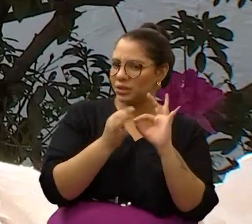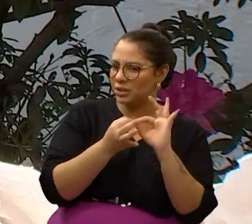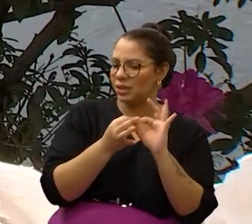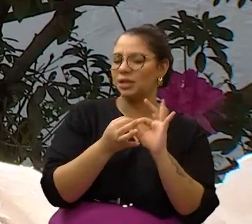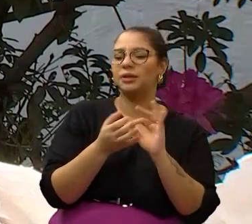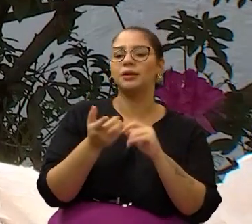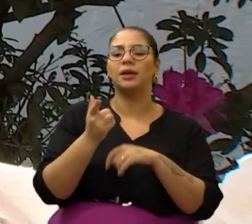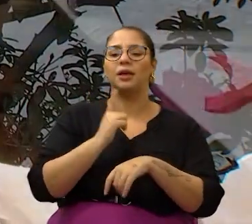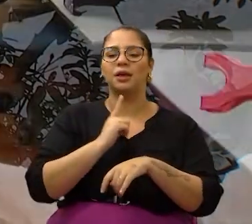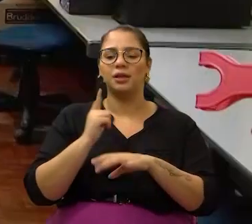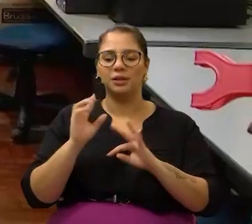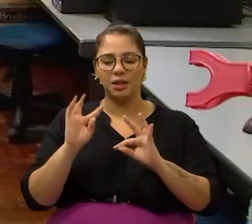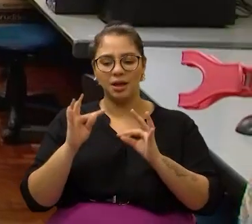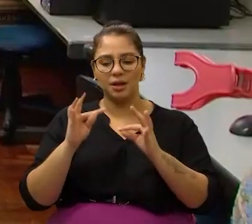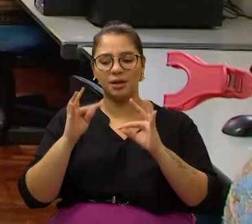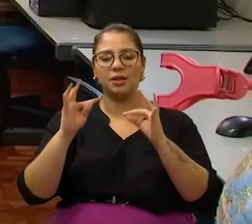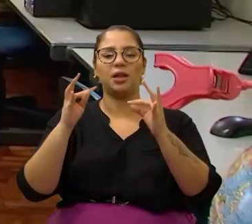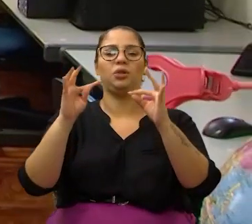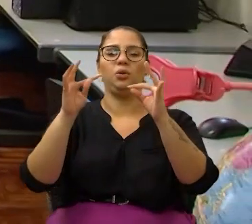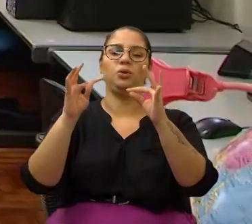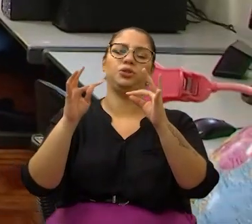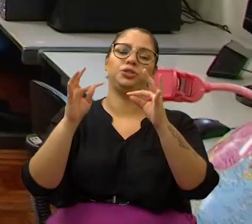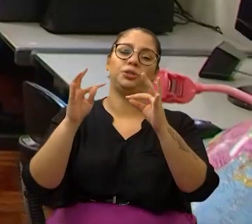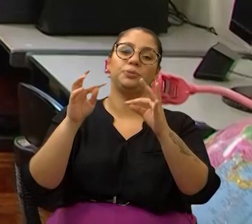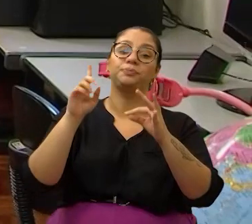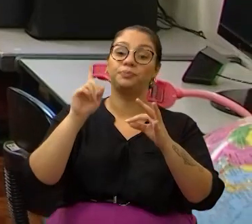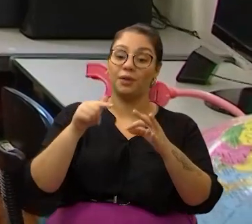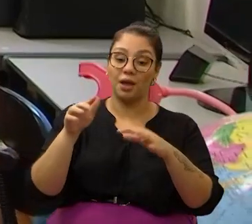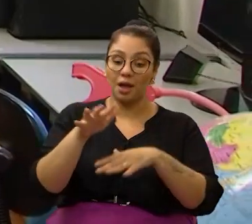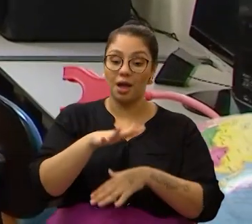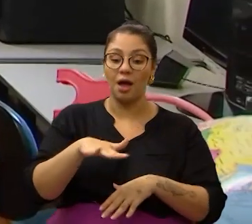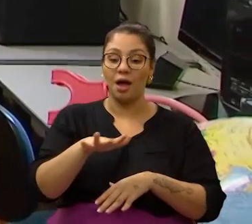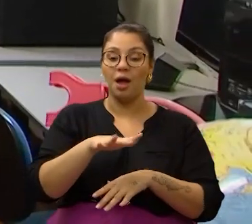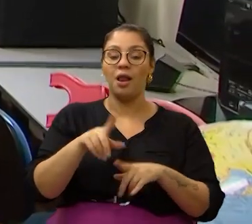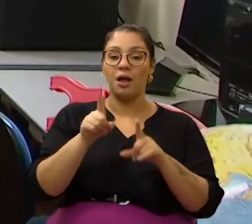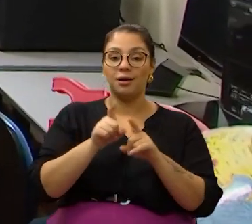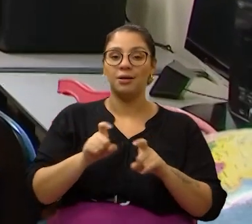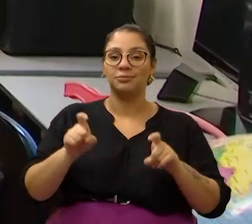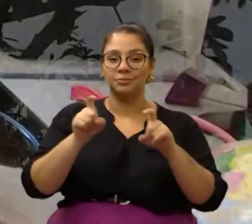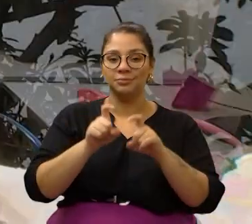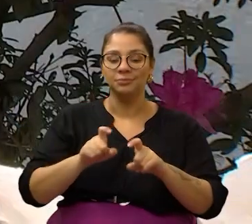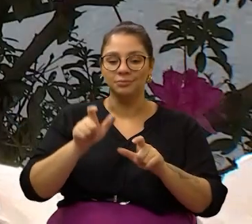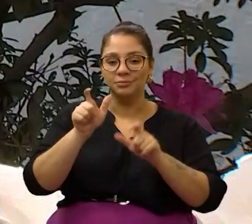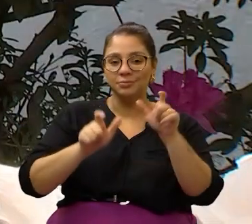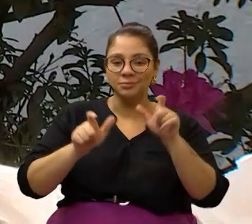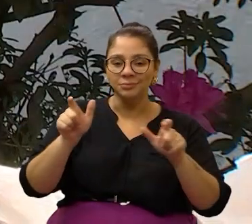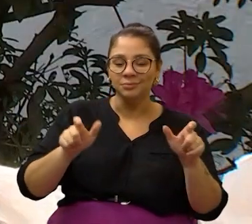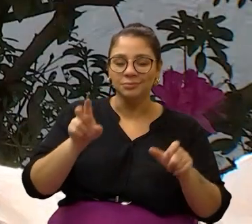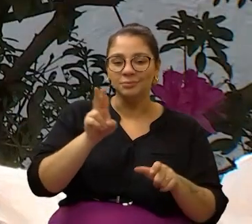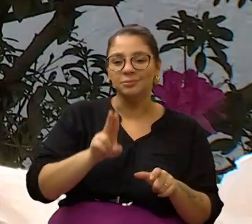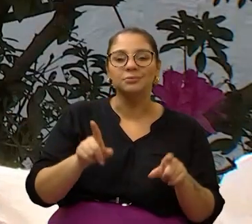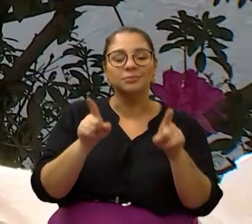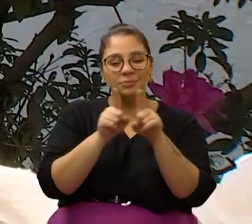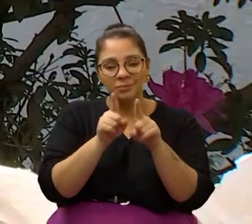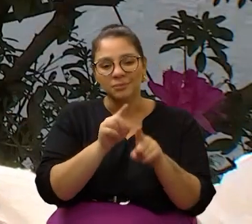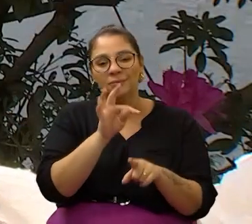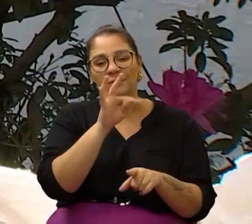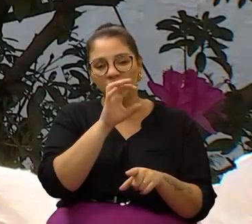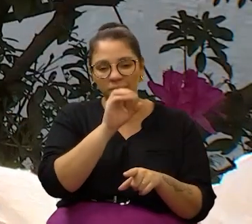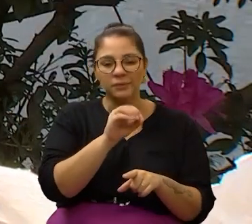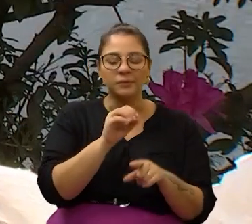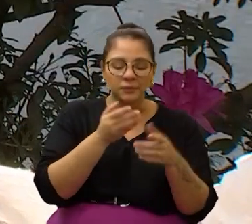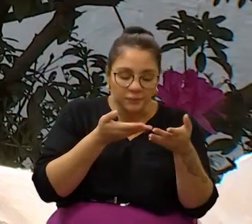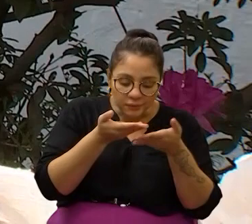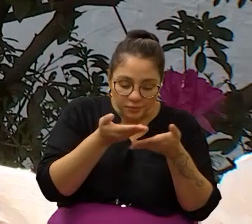temos tecnologia assistiva, que é a área de informática para o usuário. Temos terapeuta ocupacional,